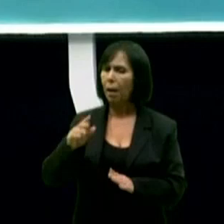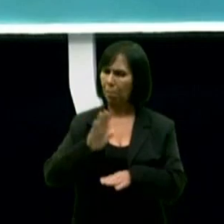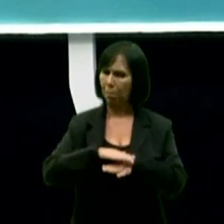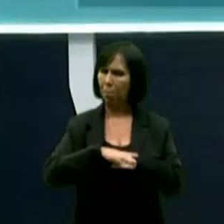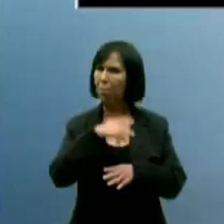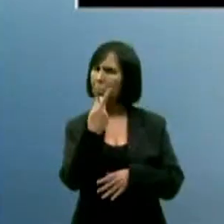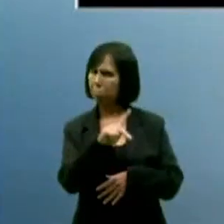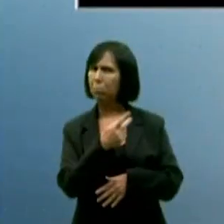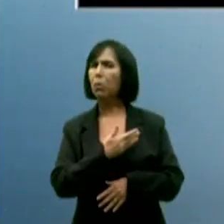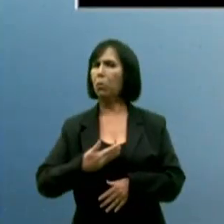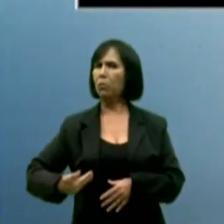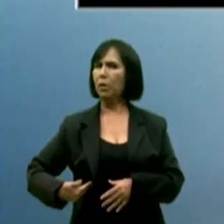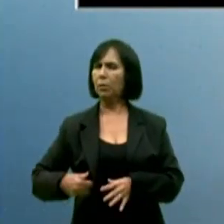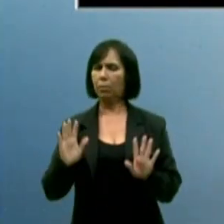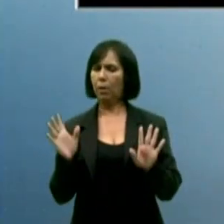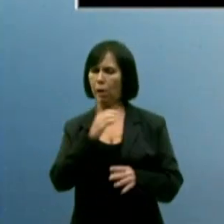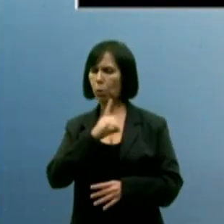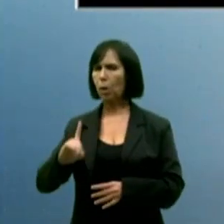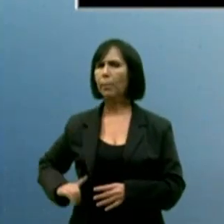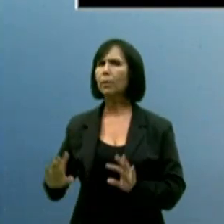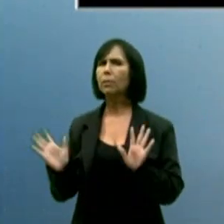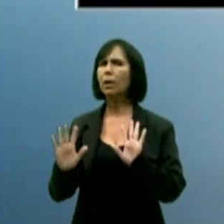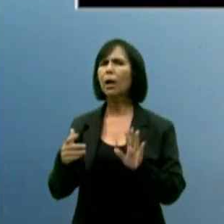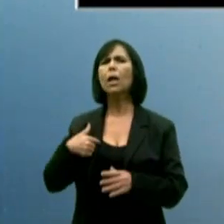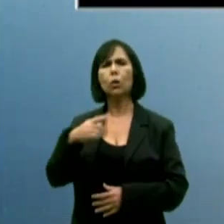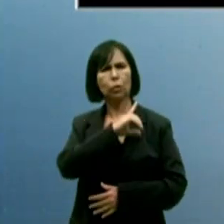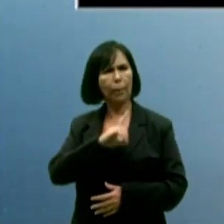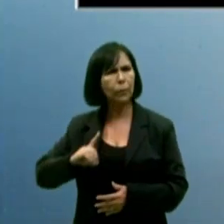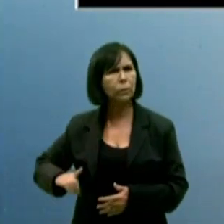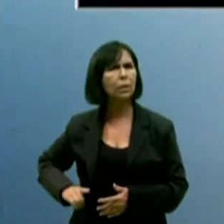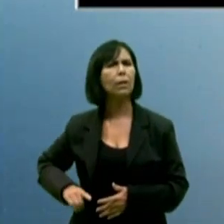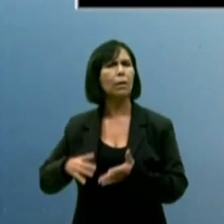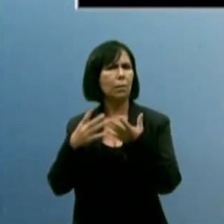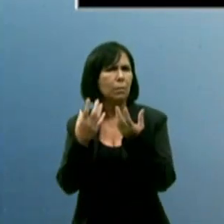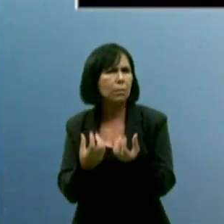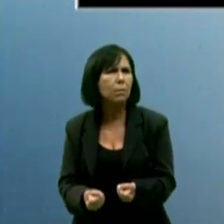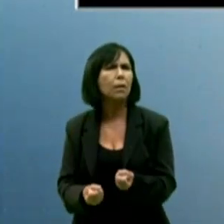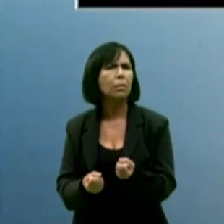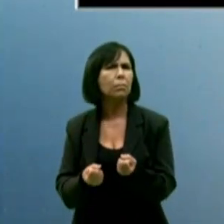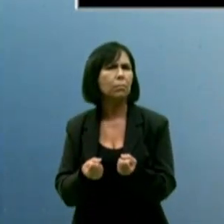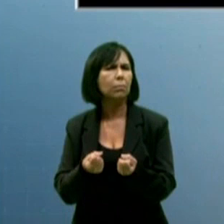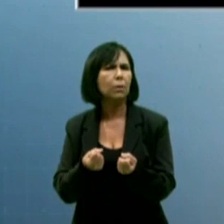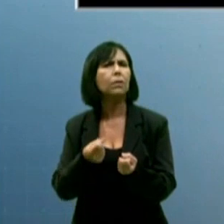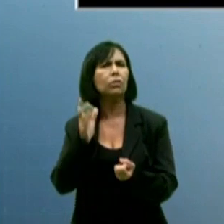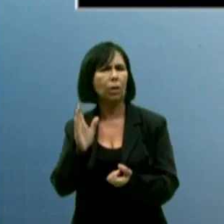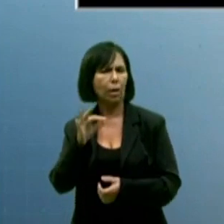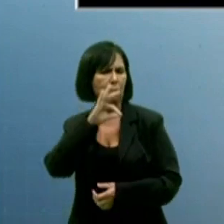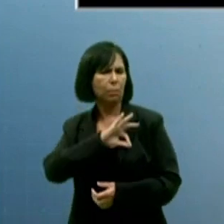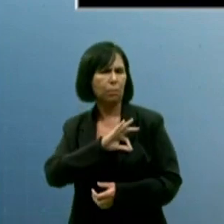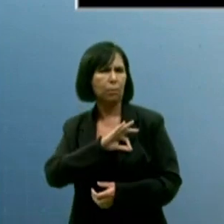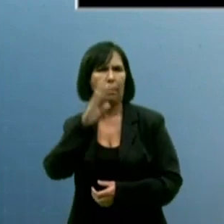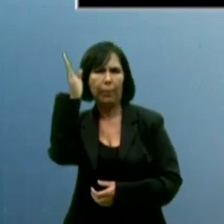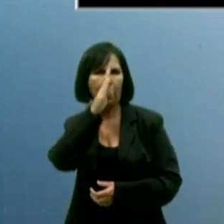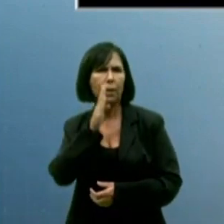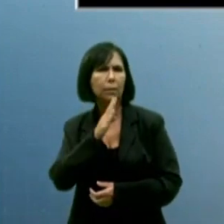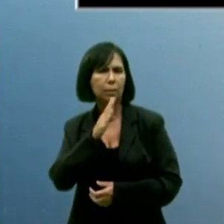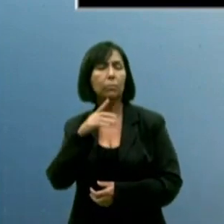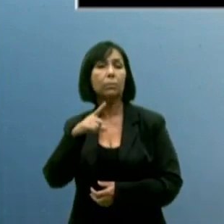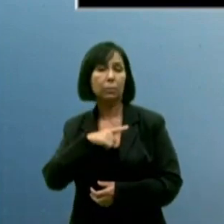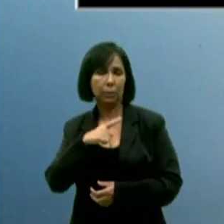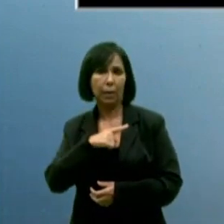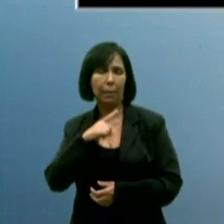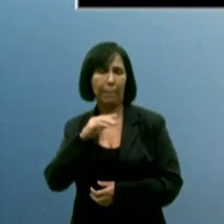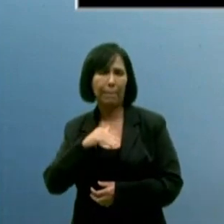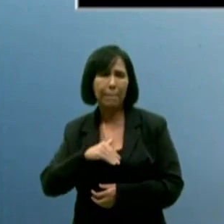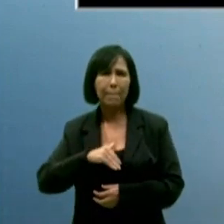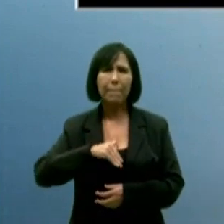governo e não de um deputado. Como deputado eu votei favorável à criação do Auxílio Brasil. Transferência de renda que tem um alcance muito